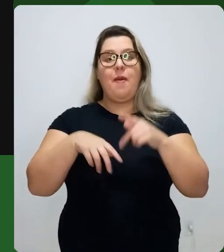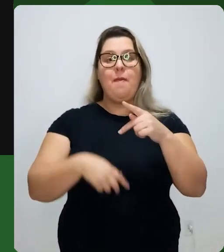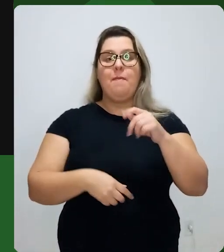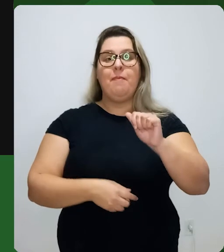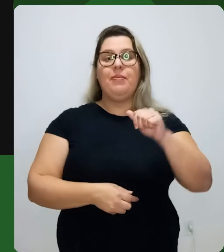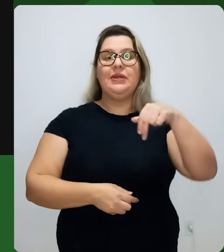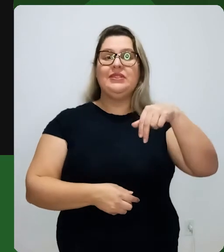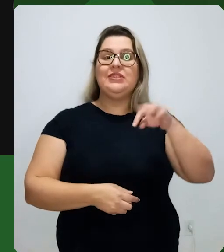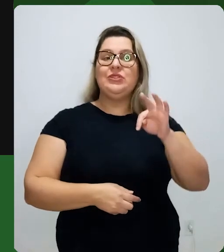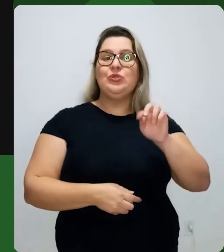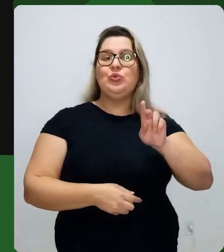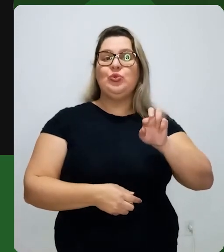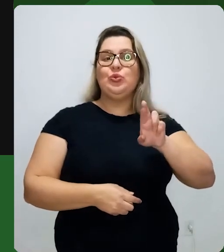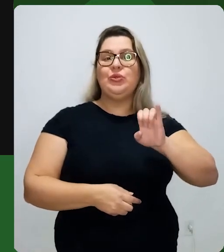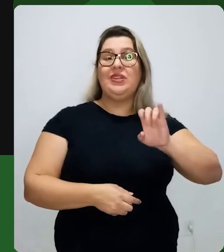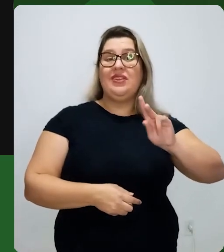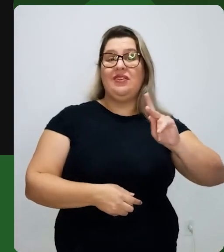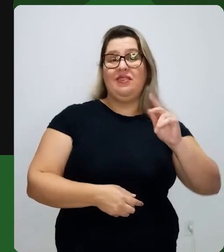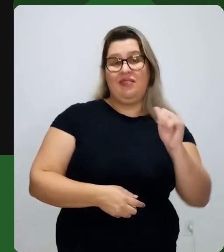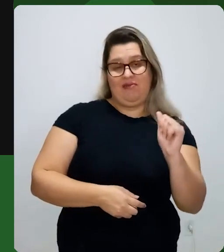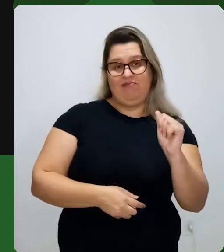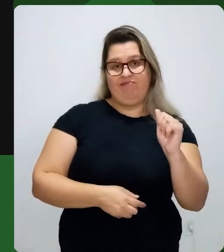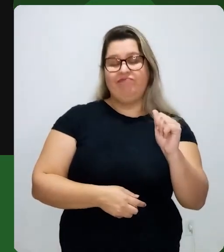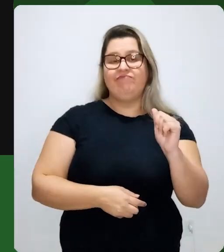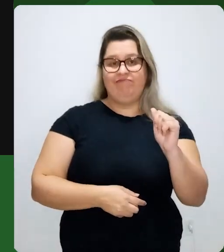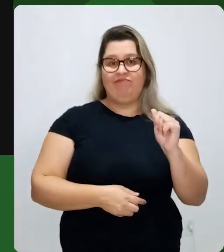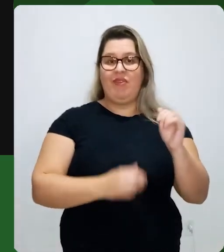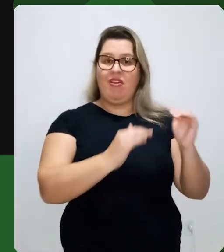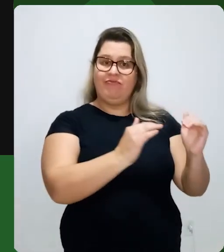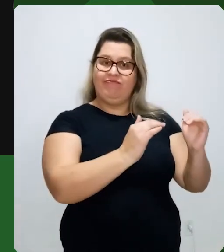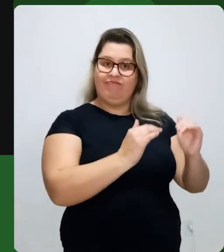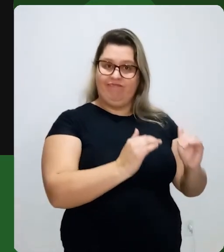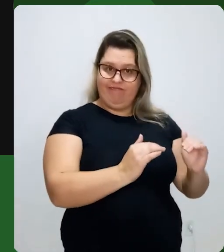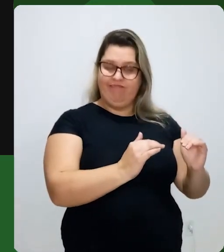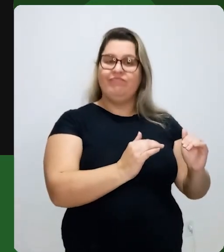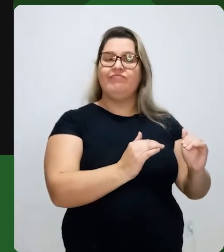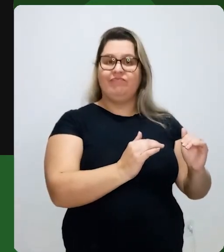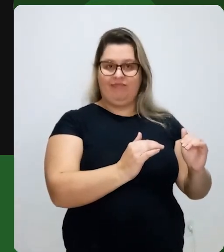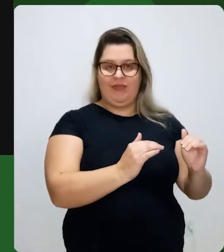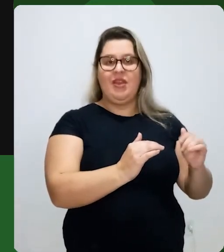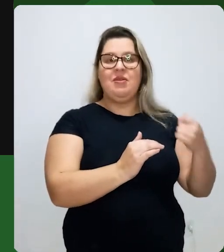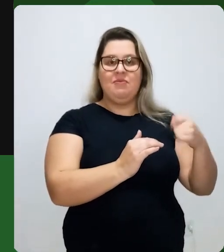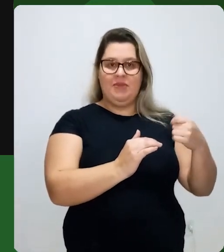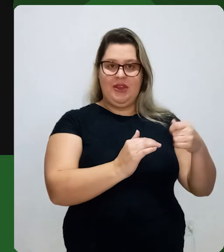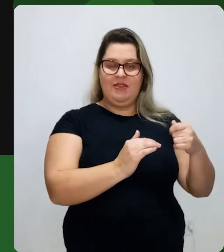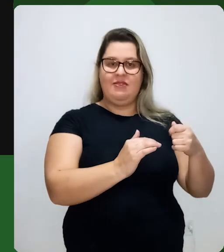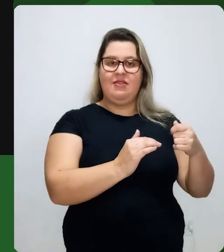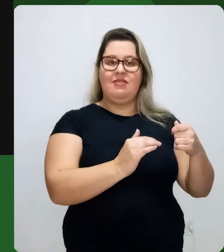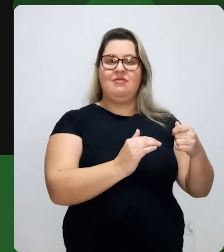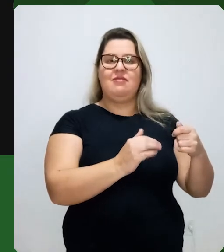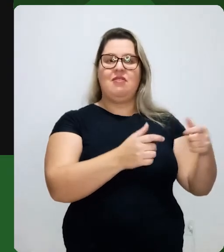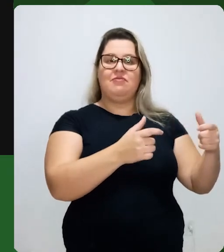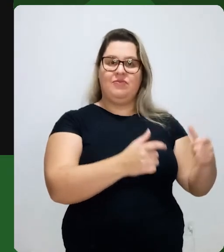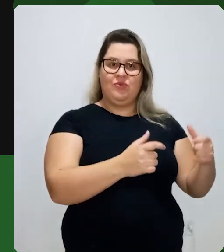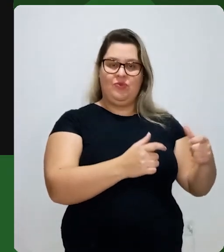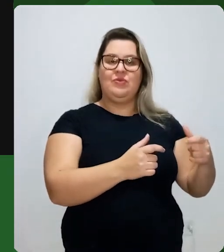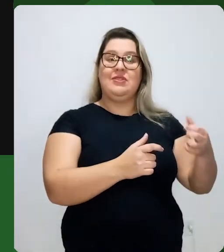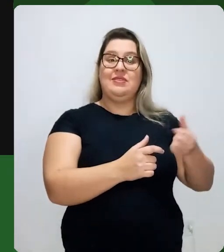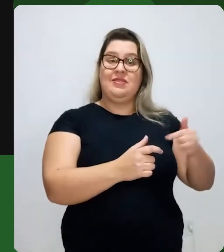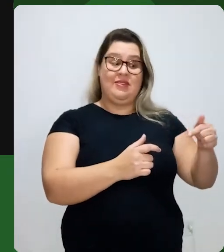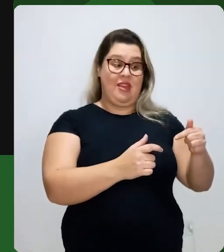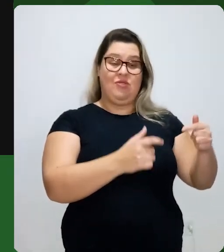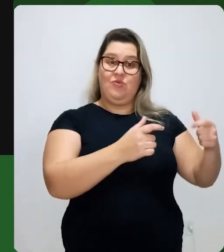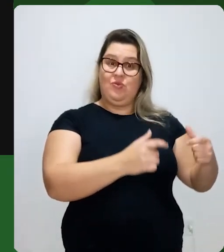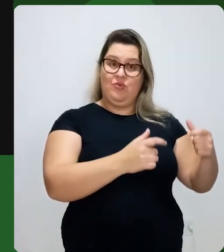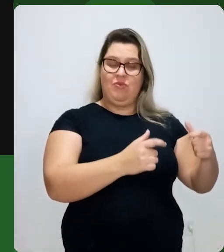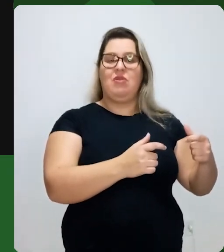Um terço do nono espaço. Então, ele tá indicando que a gente tem que pegar esse nono espaço e dividir em três partes iguais, que vai dar mais